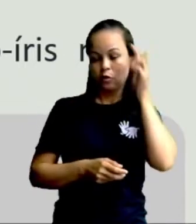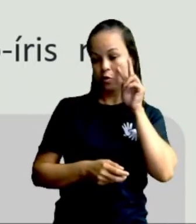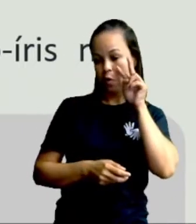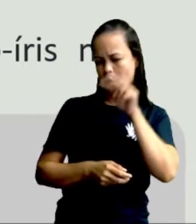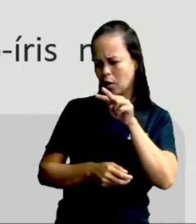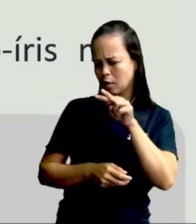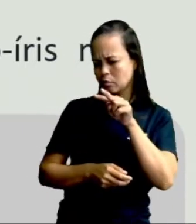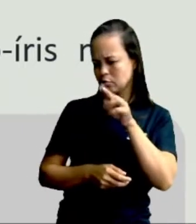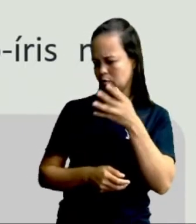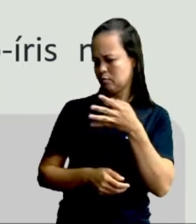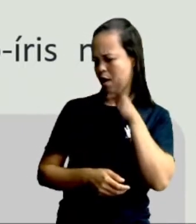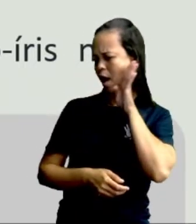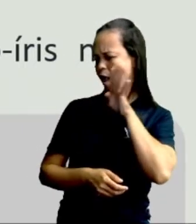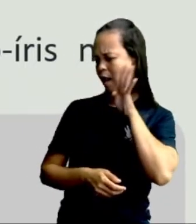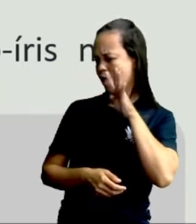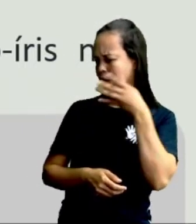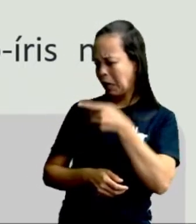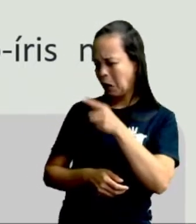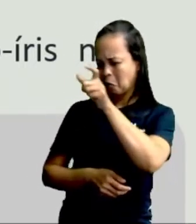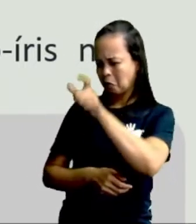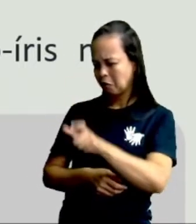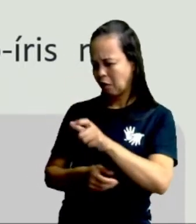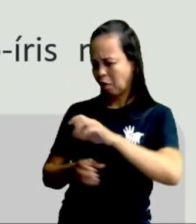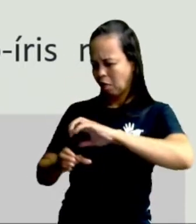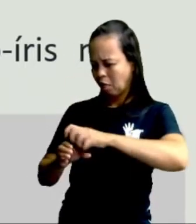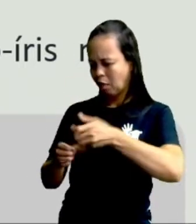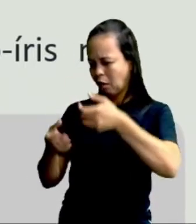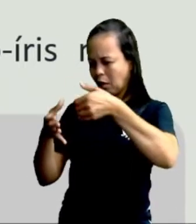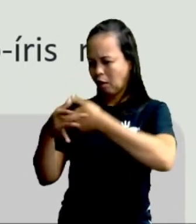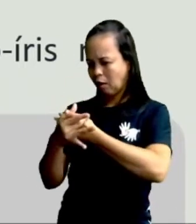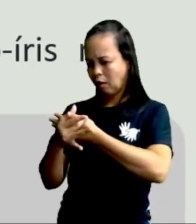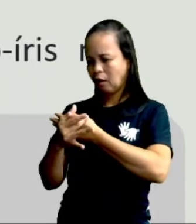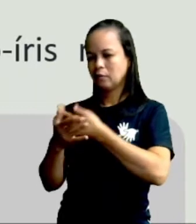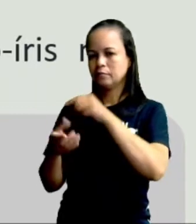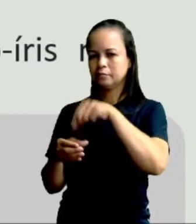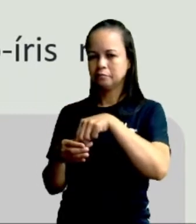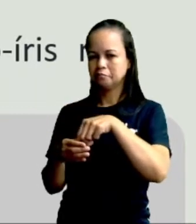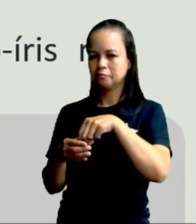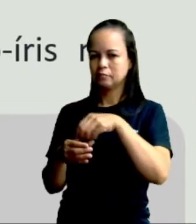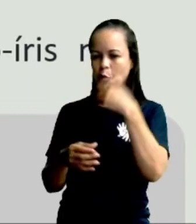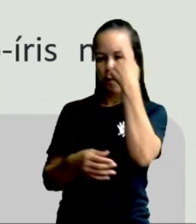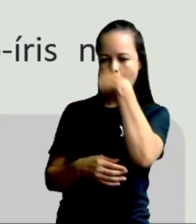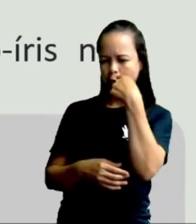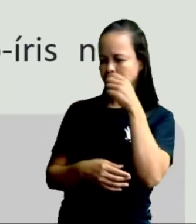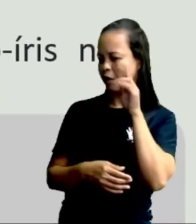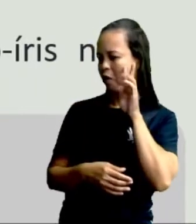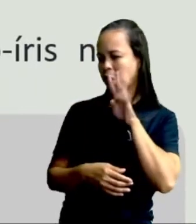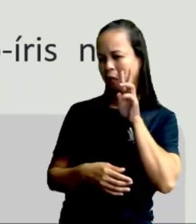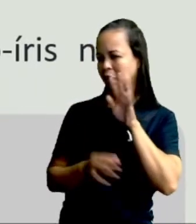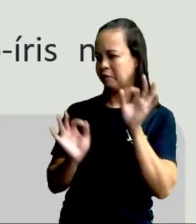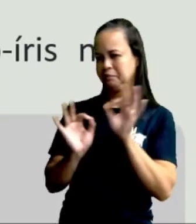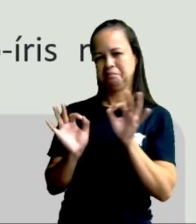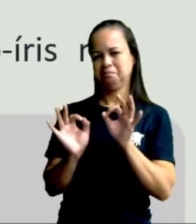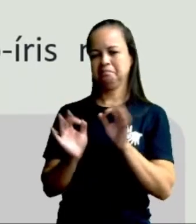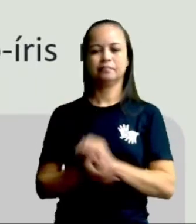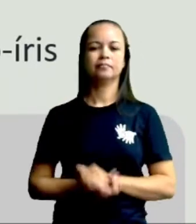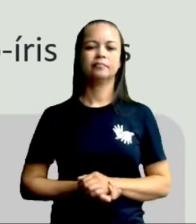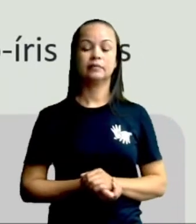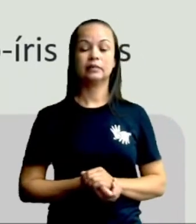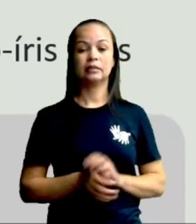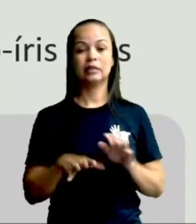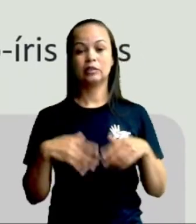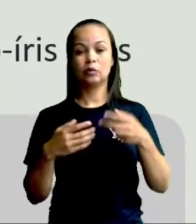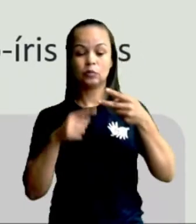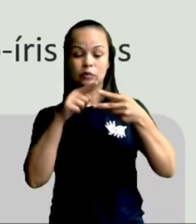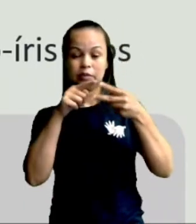legal essa ideia? A cara dele não parece nada legal. Então, já no segundo quadrinho, mesmo sem você conseguir fazer a